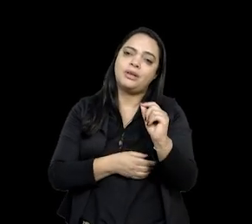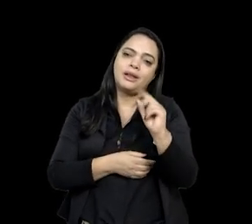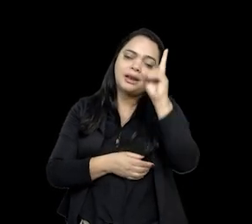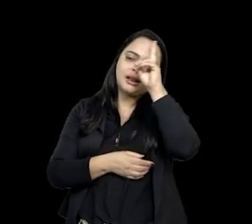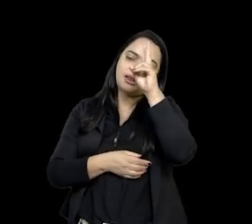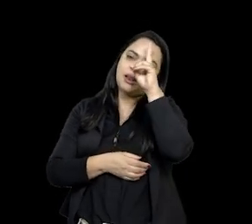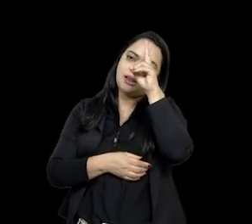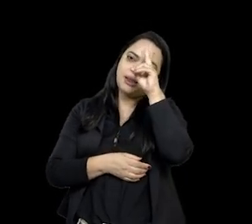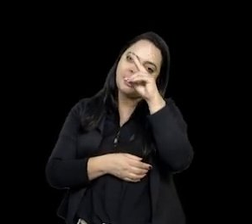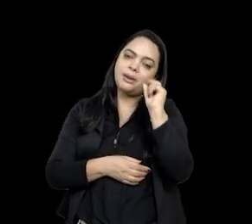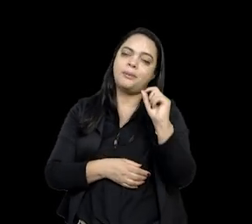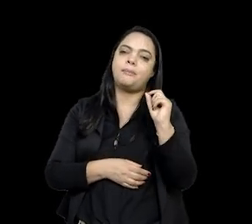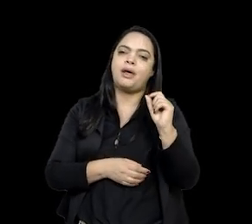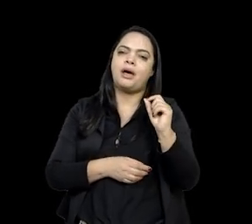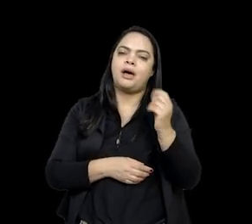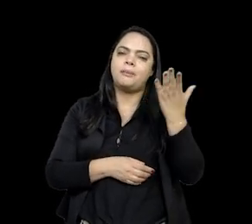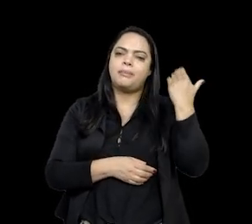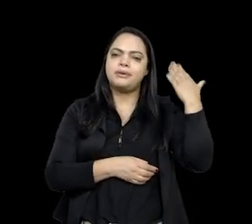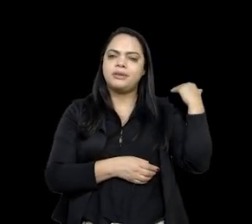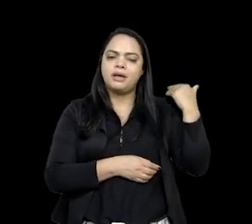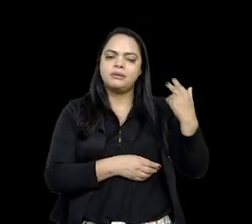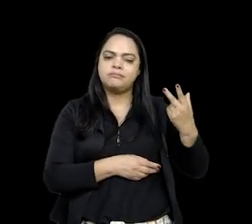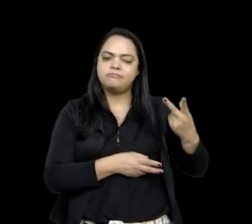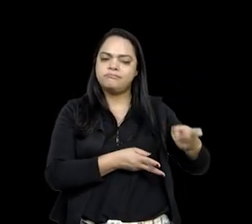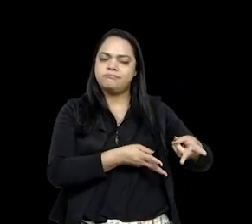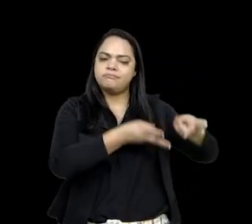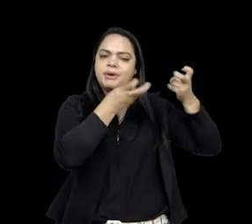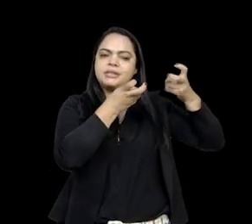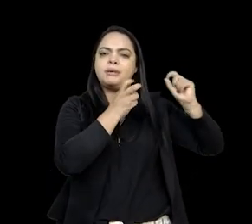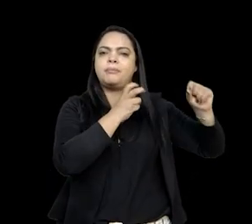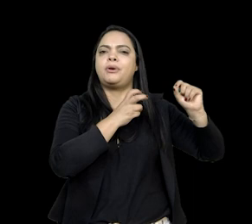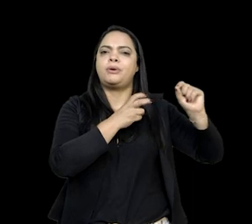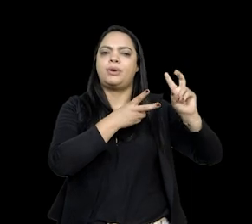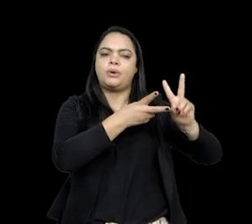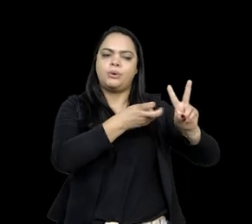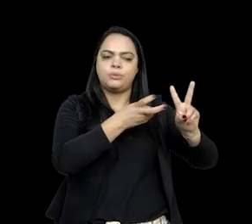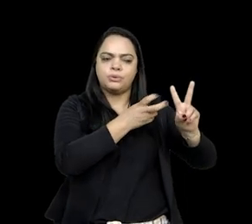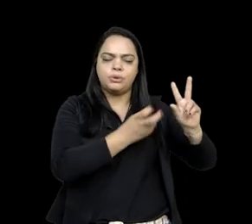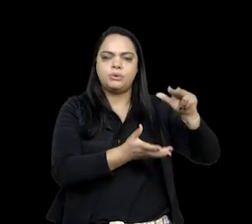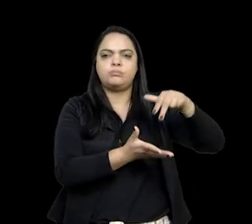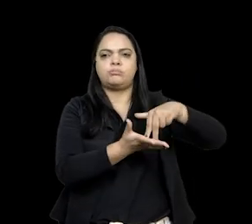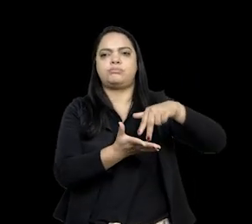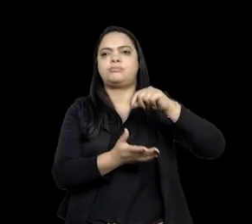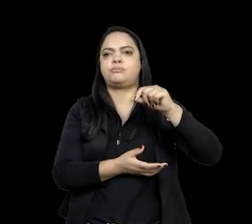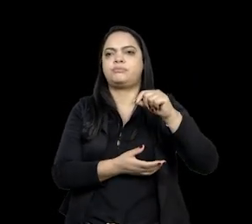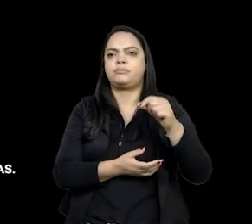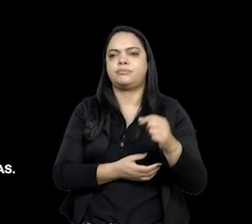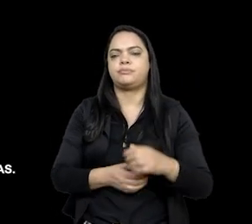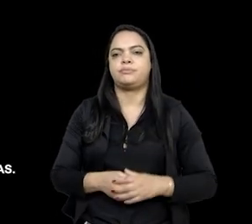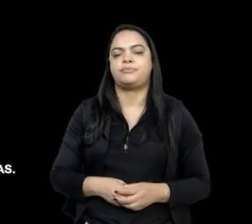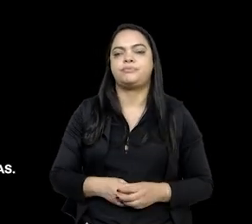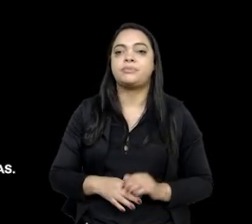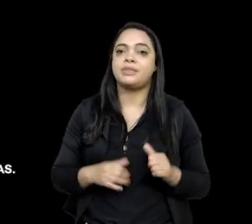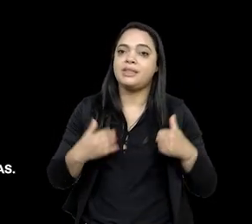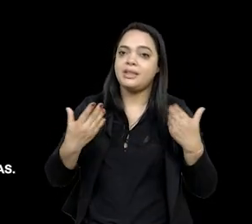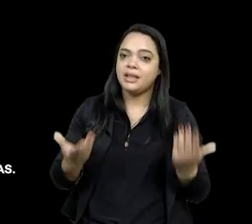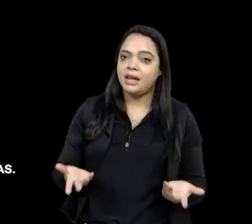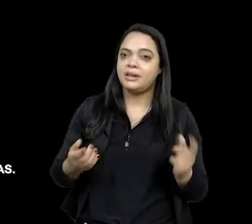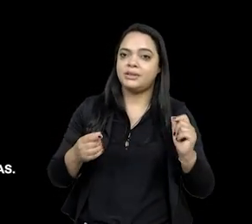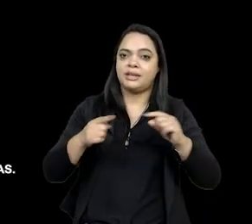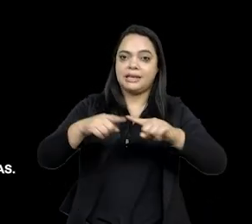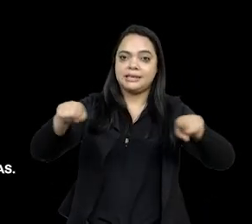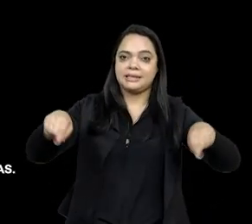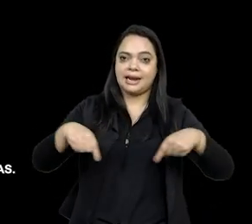e de perceber as vozes indígenas nessas fontes tradicionalmente analisadas e tudo mais. E aí, na sala de